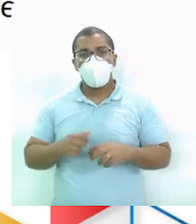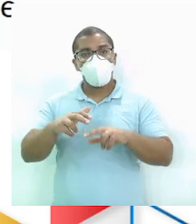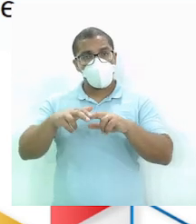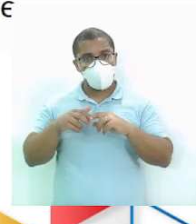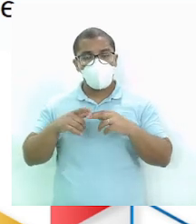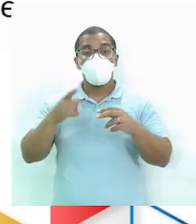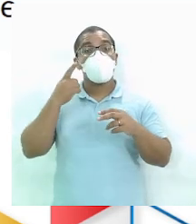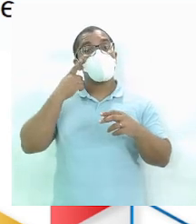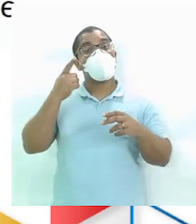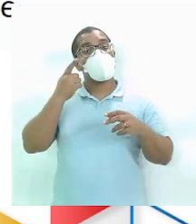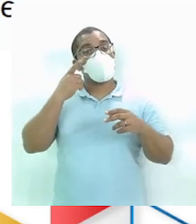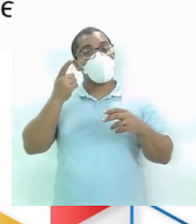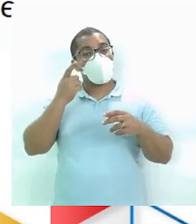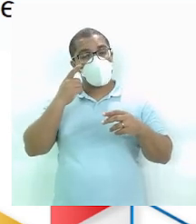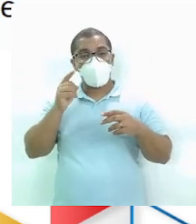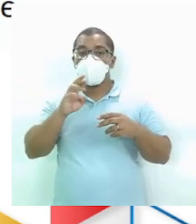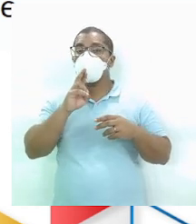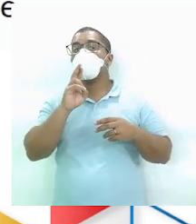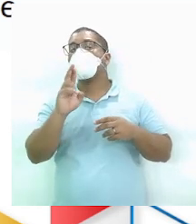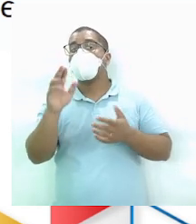diz para você Olha A